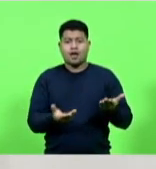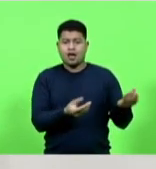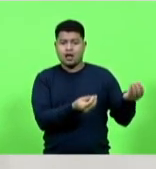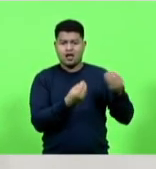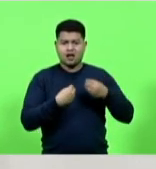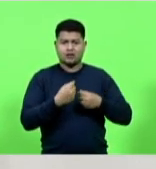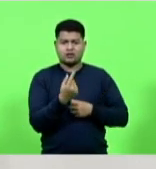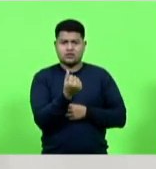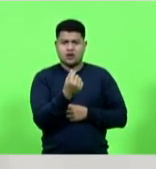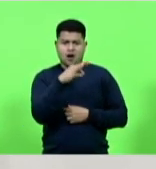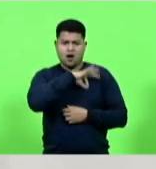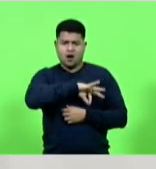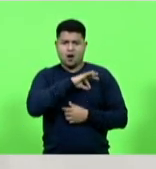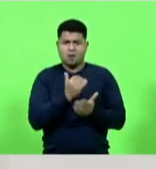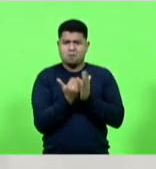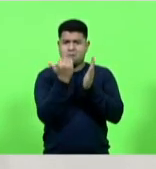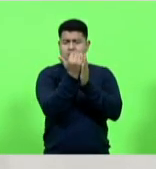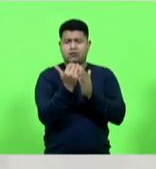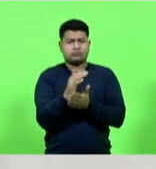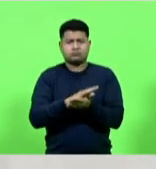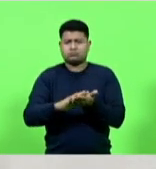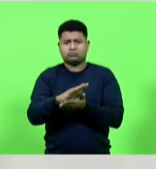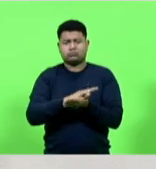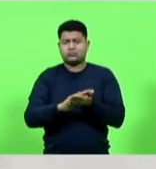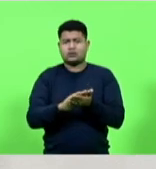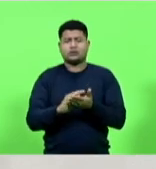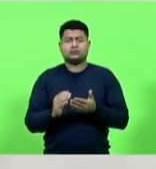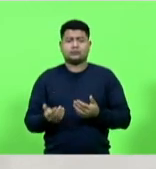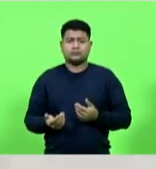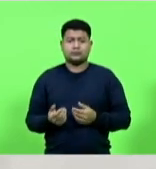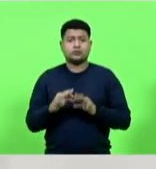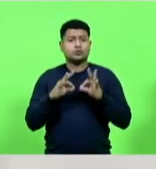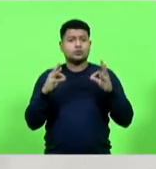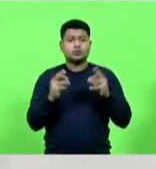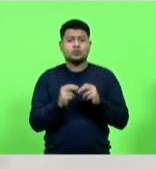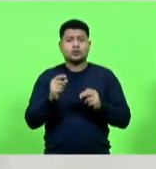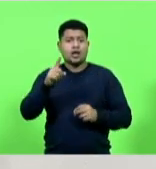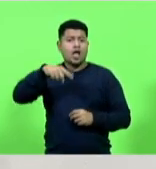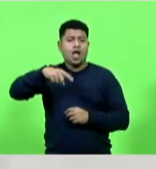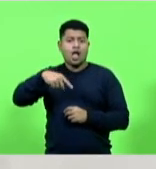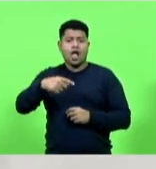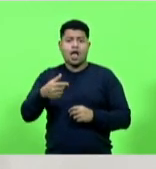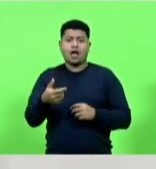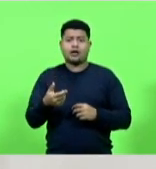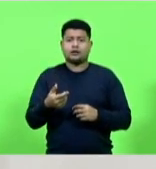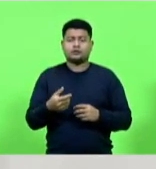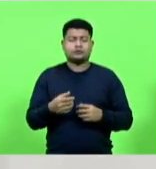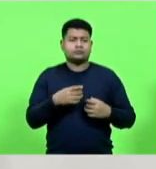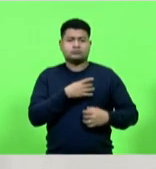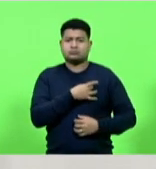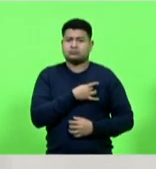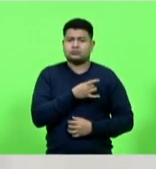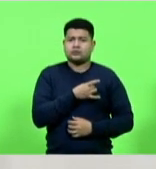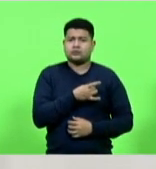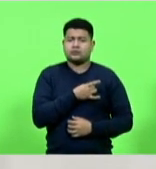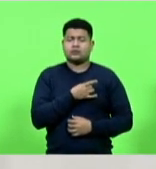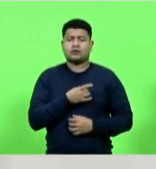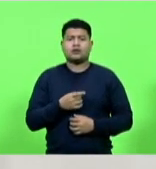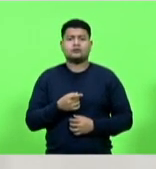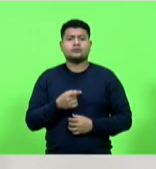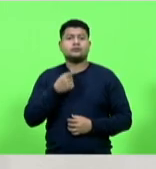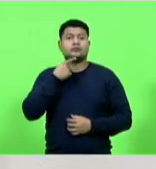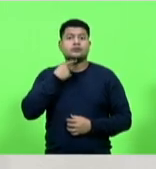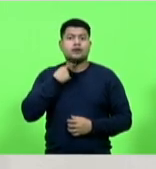centavo pelo trabalho dedicado a nossa entidade tudo é feito de forma voluntária e espontânea